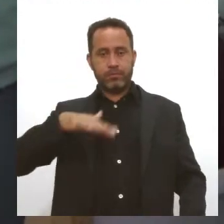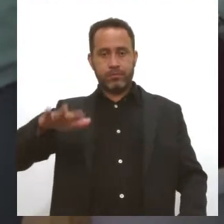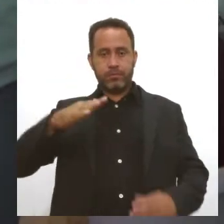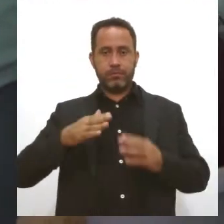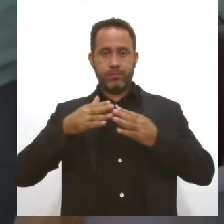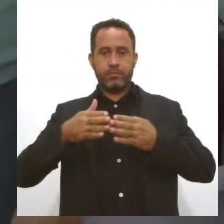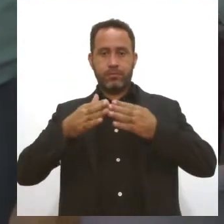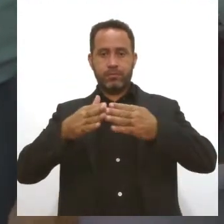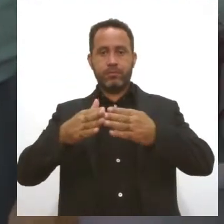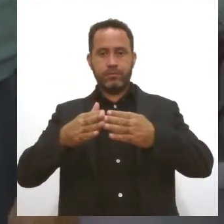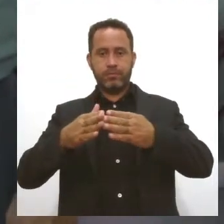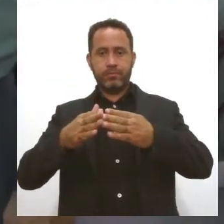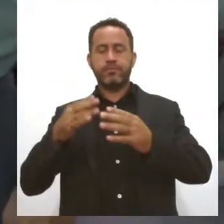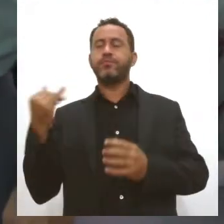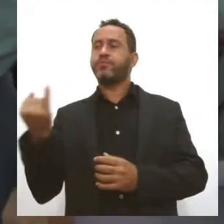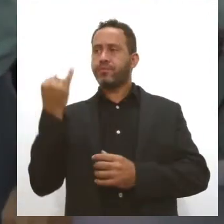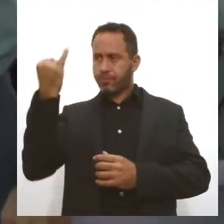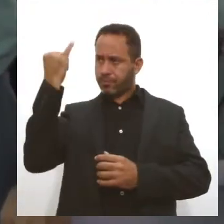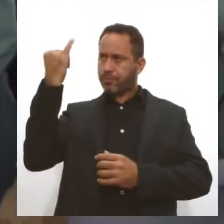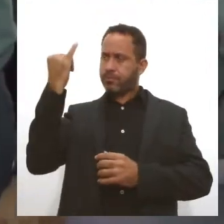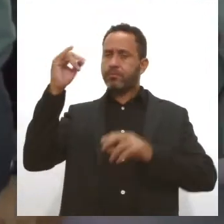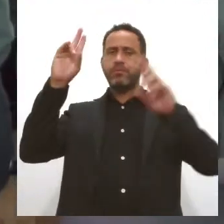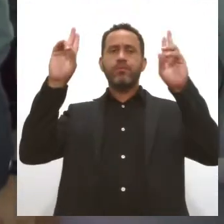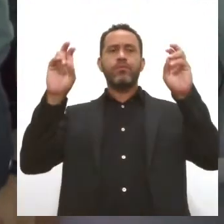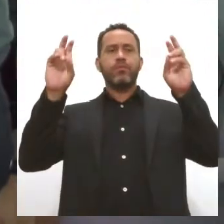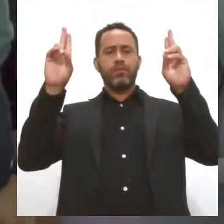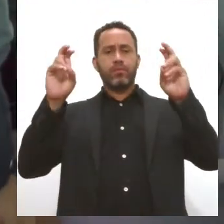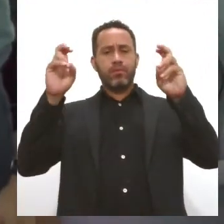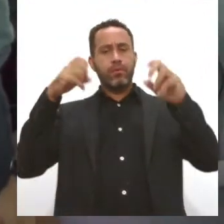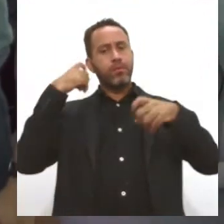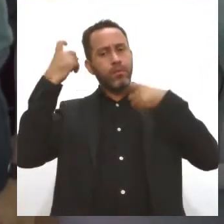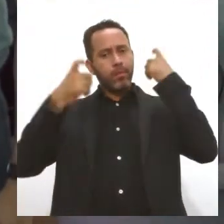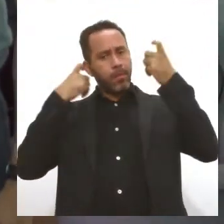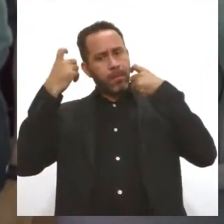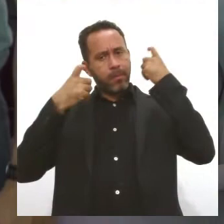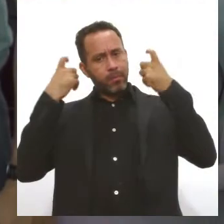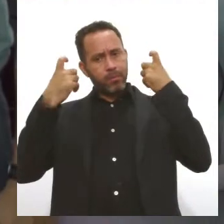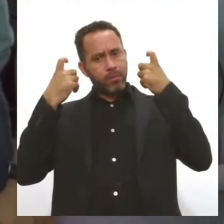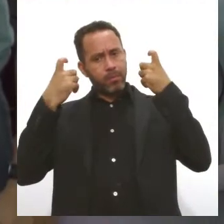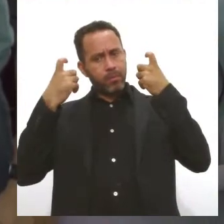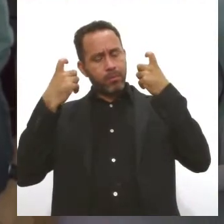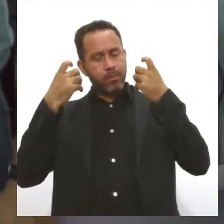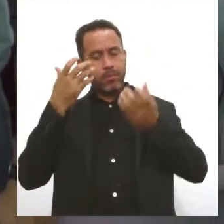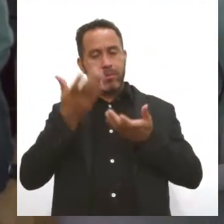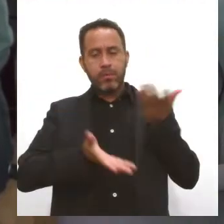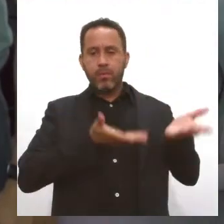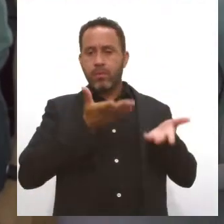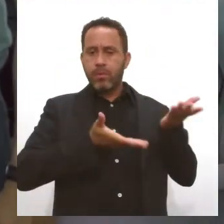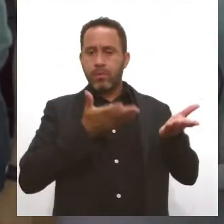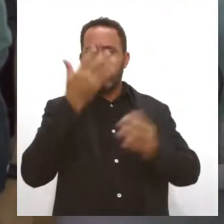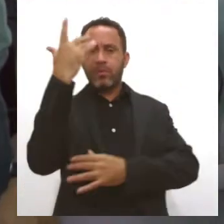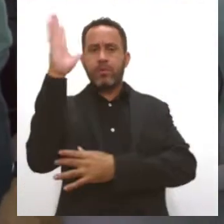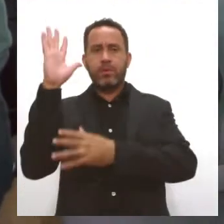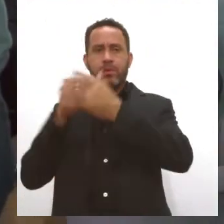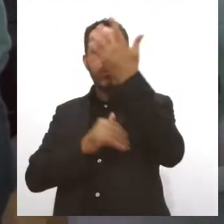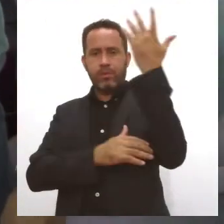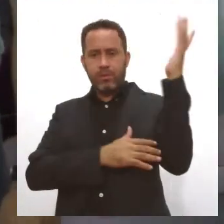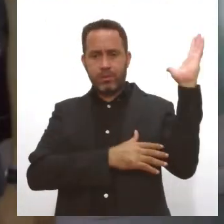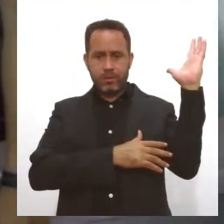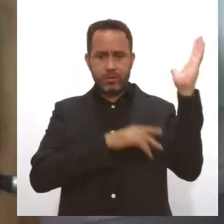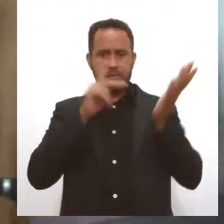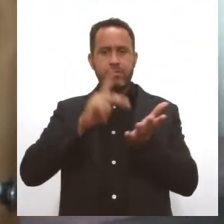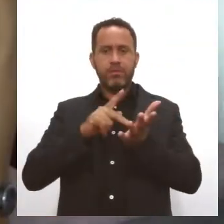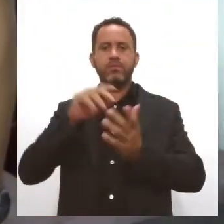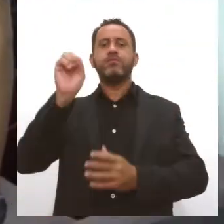Importante essa ação e um assunto que ainda preocupa quem cuida das questões ambientalistas. Sim, sem